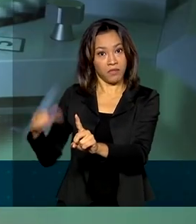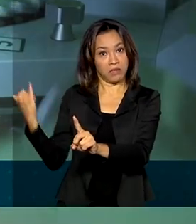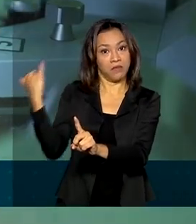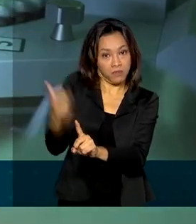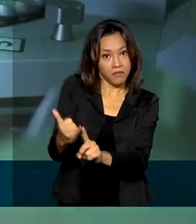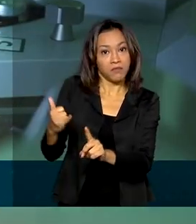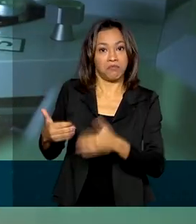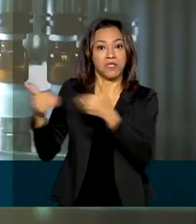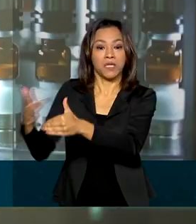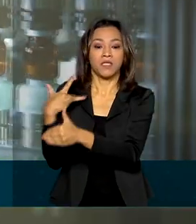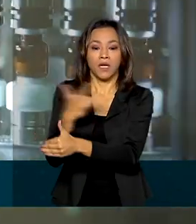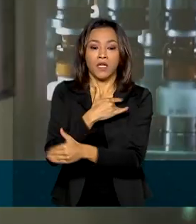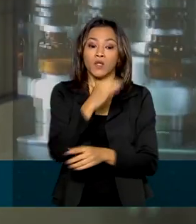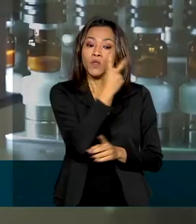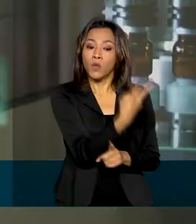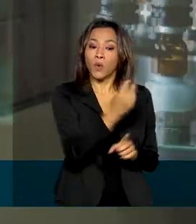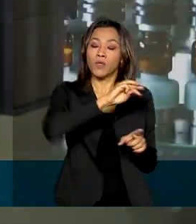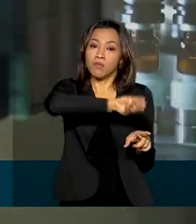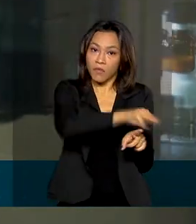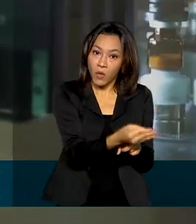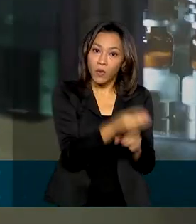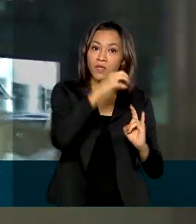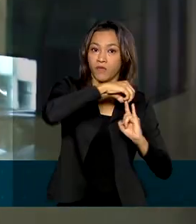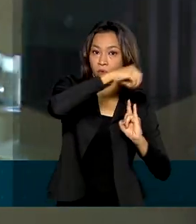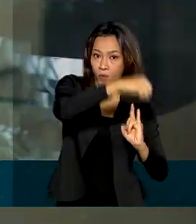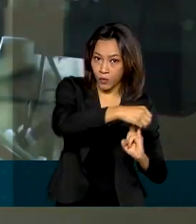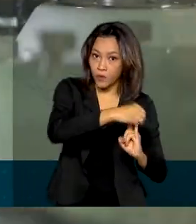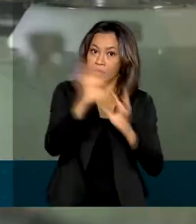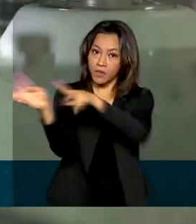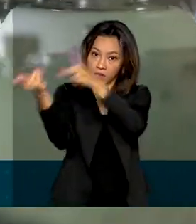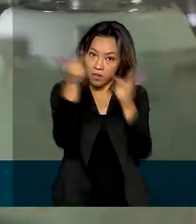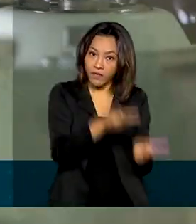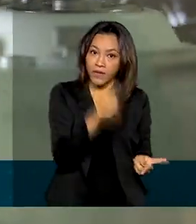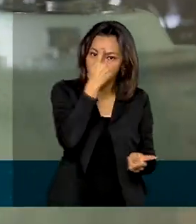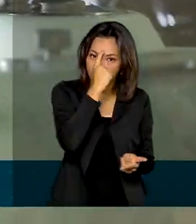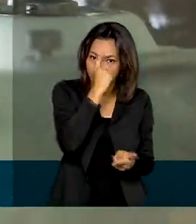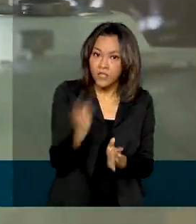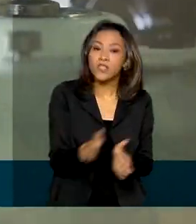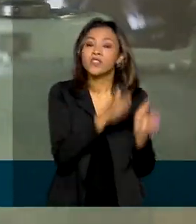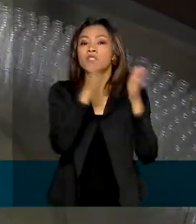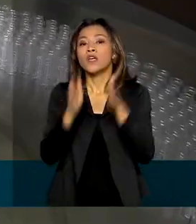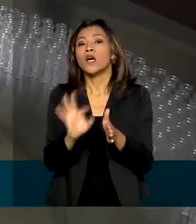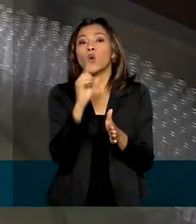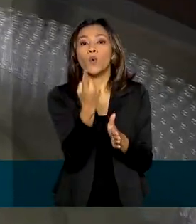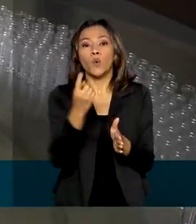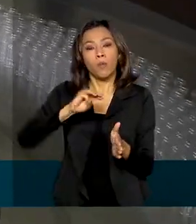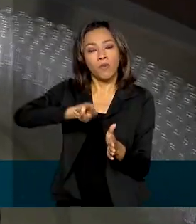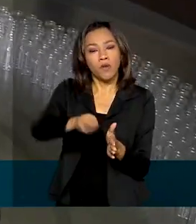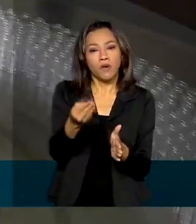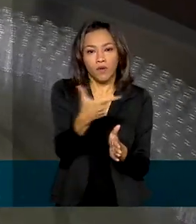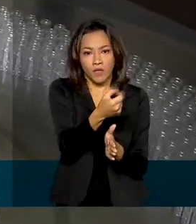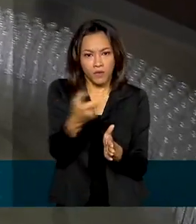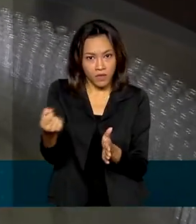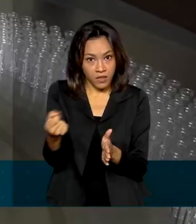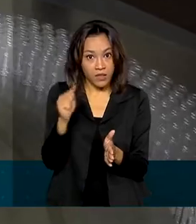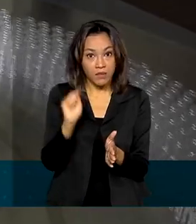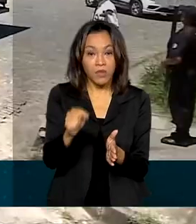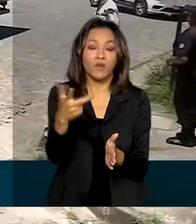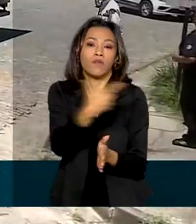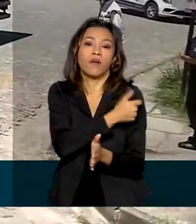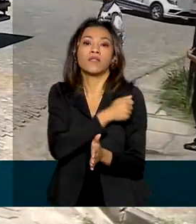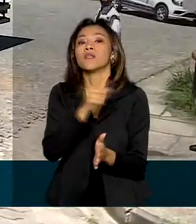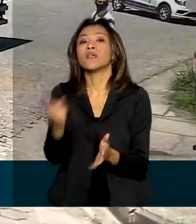milhões de doses da AstraZeneca Fiocruz, importadas da Índia, e 1,2 milhão de doses da Sinovac